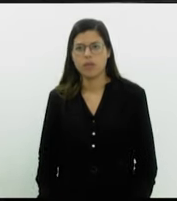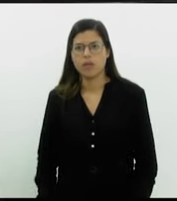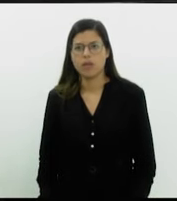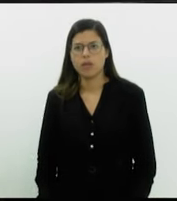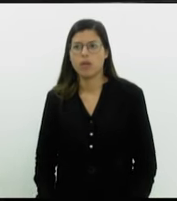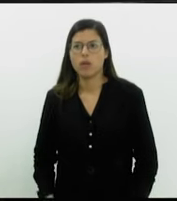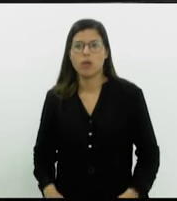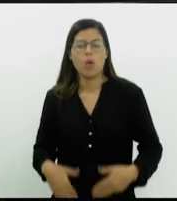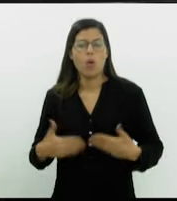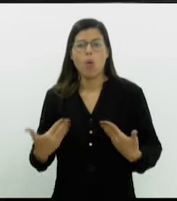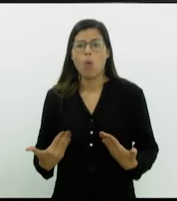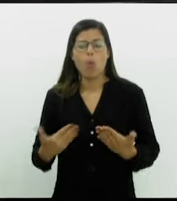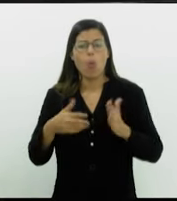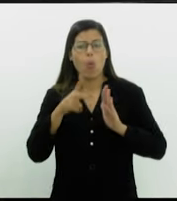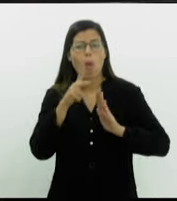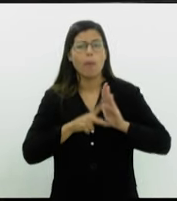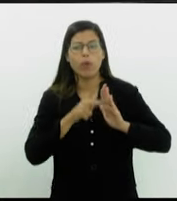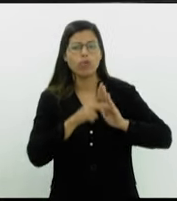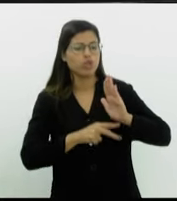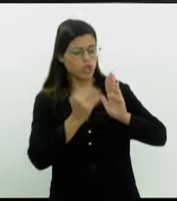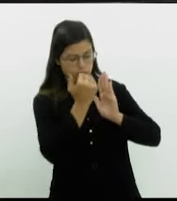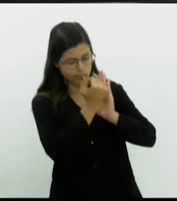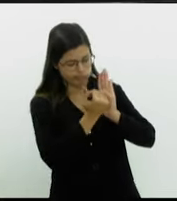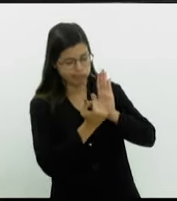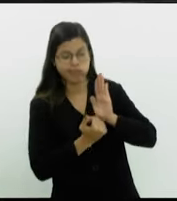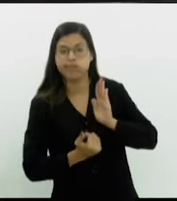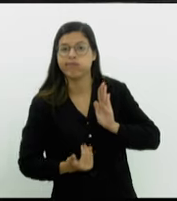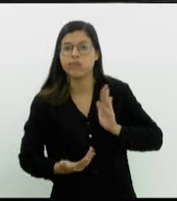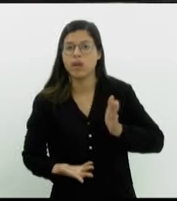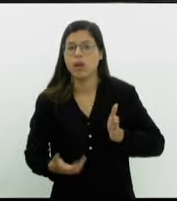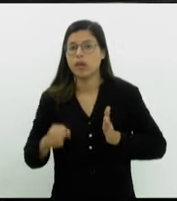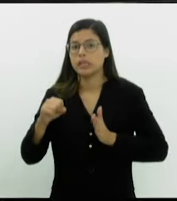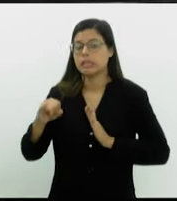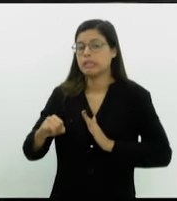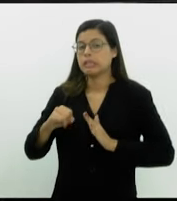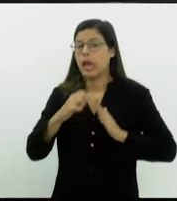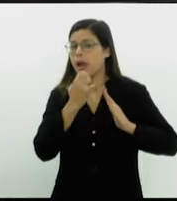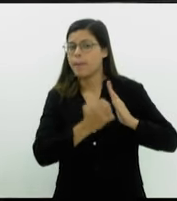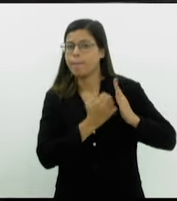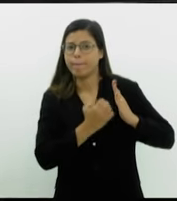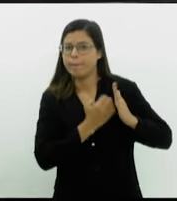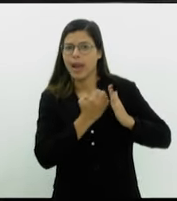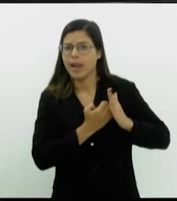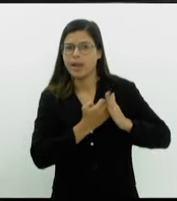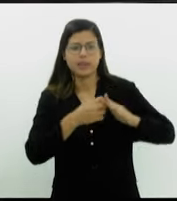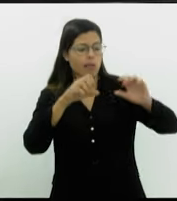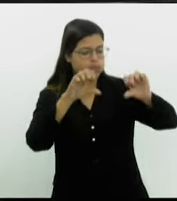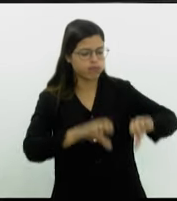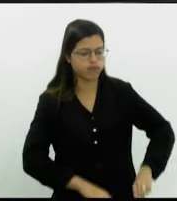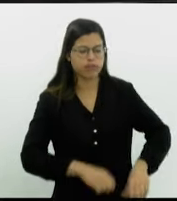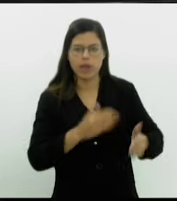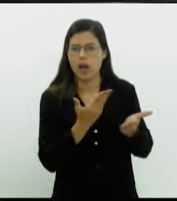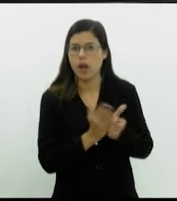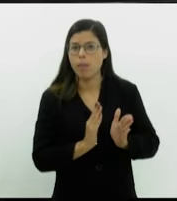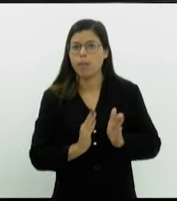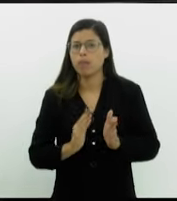plano de contingência? Se a Supervia falir, vamos fazer